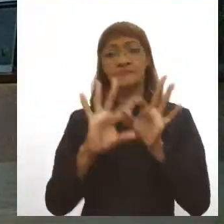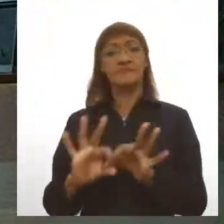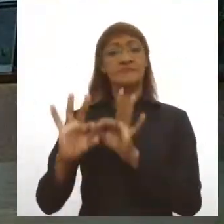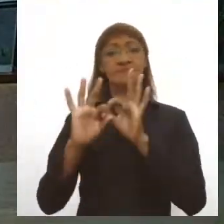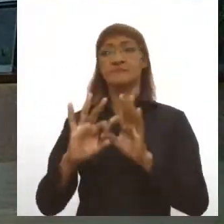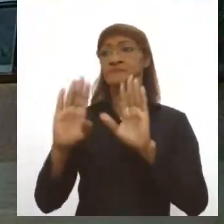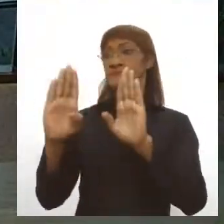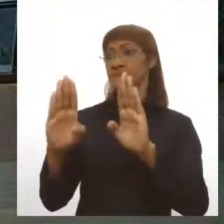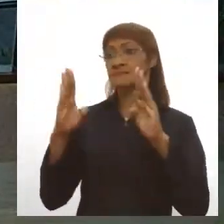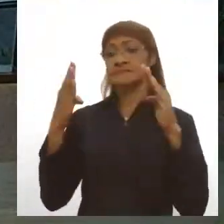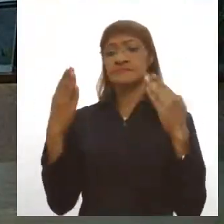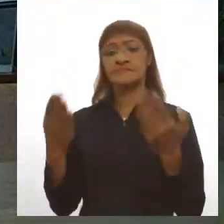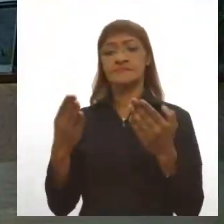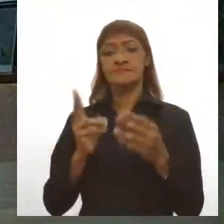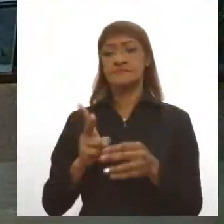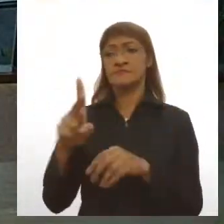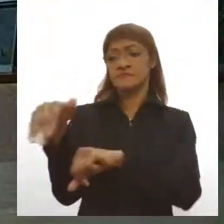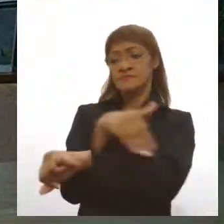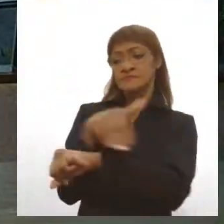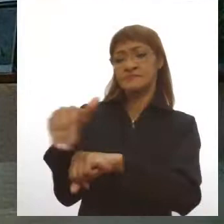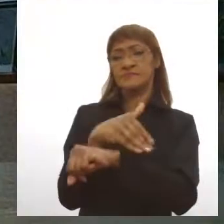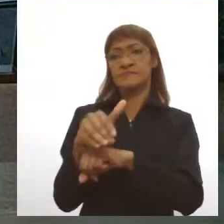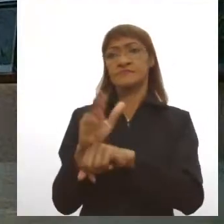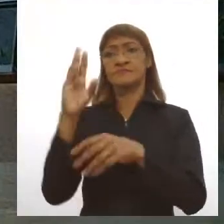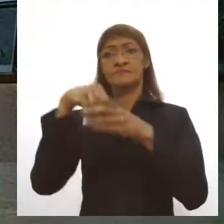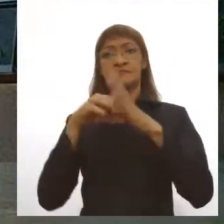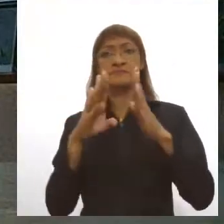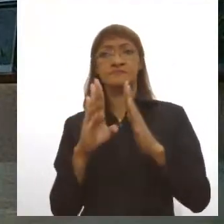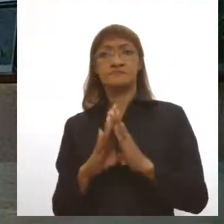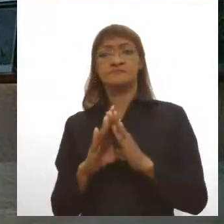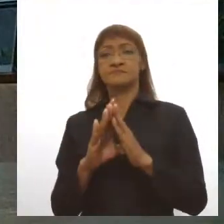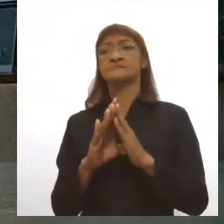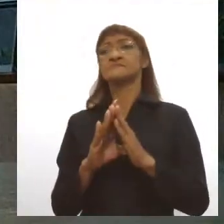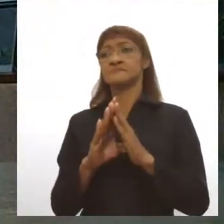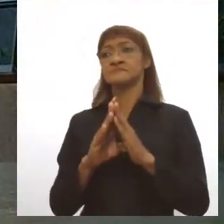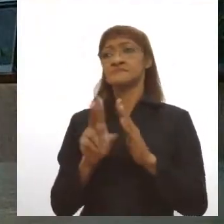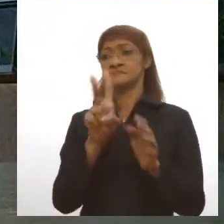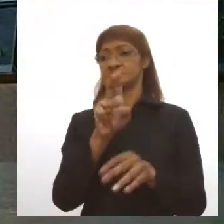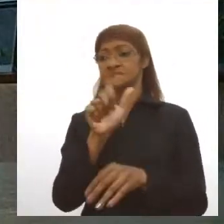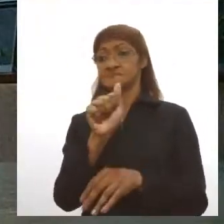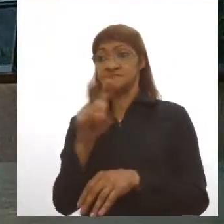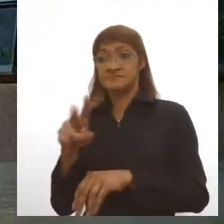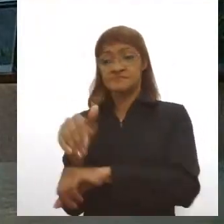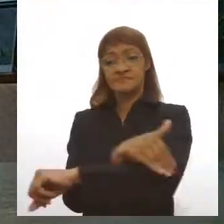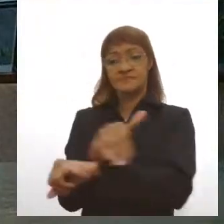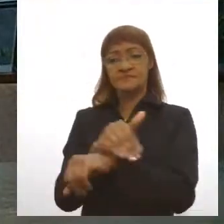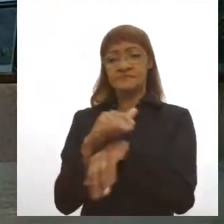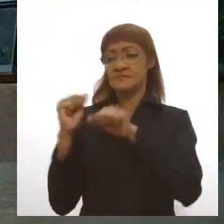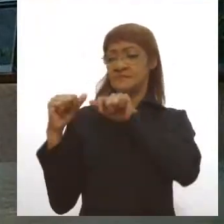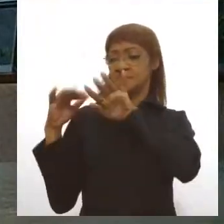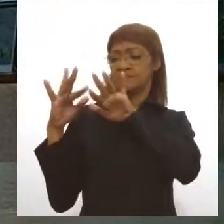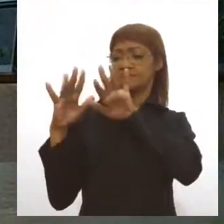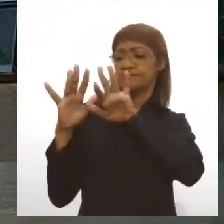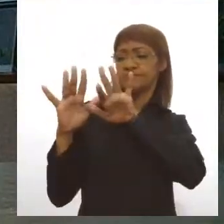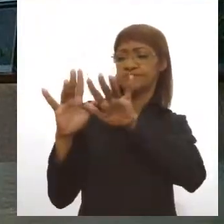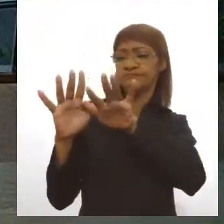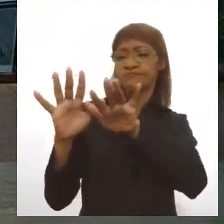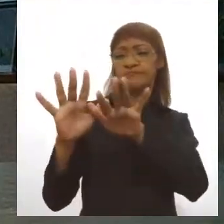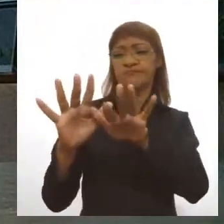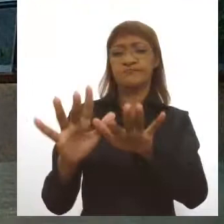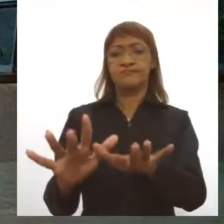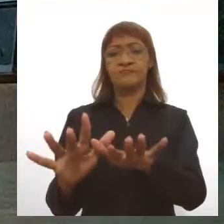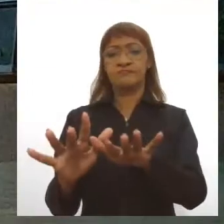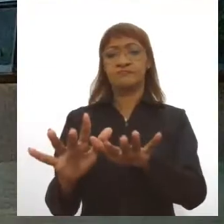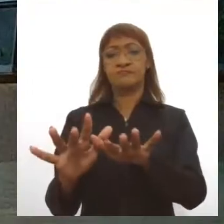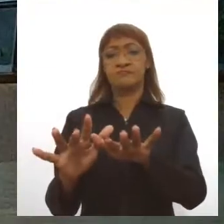Essa festa que acontece nas ruas, nas casas, naquelas grandes avenidas, as pessoas se aglomeravam bastante. E a gente já não